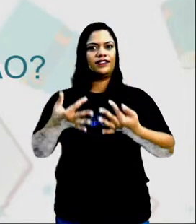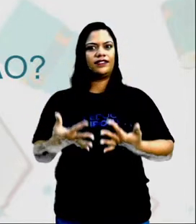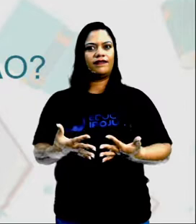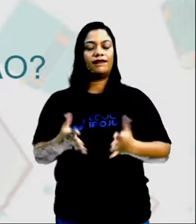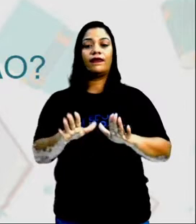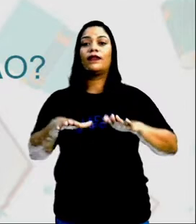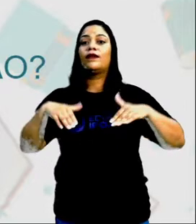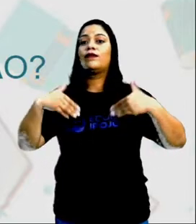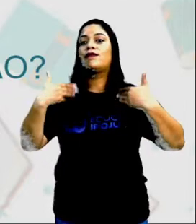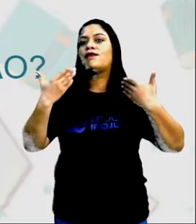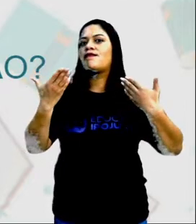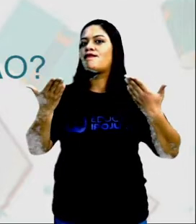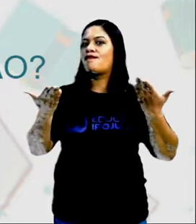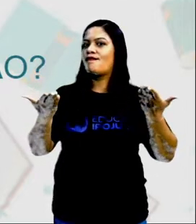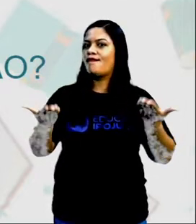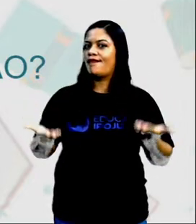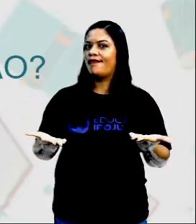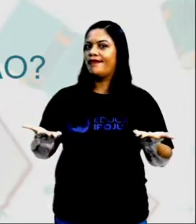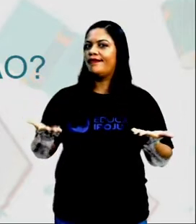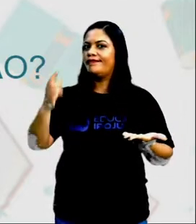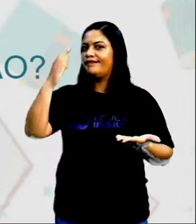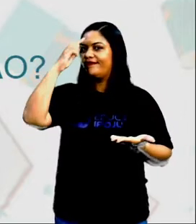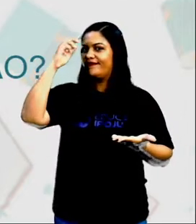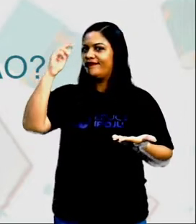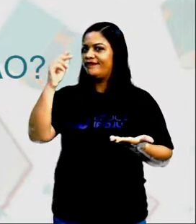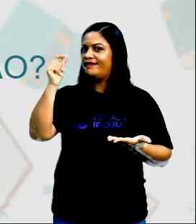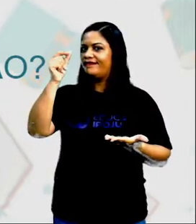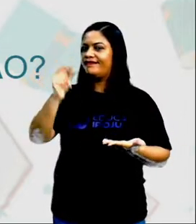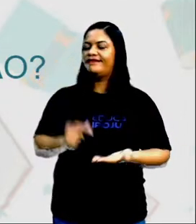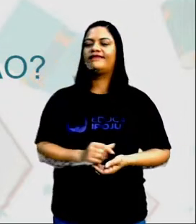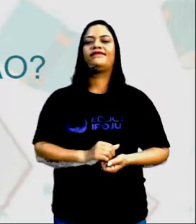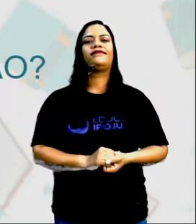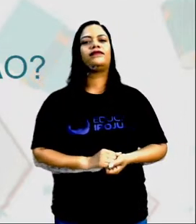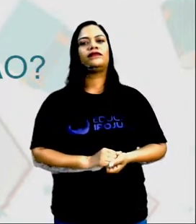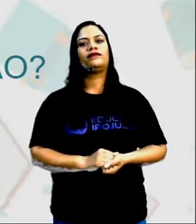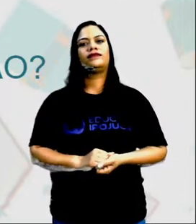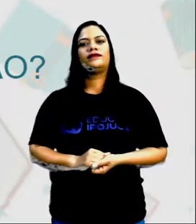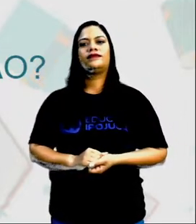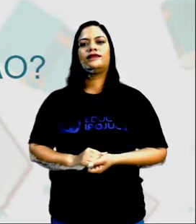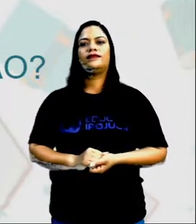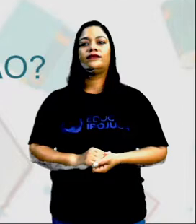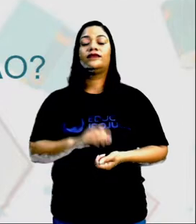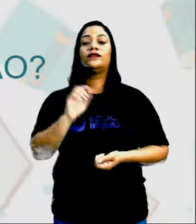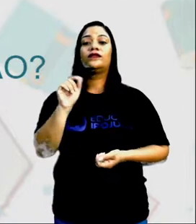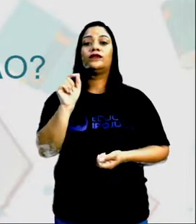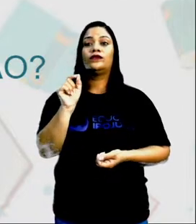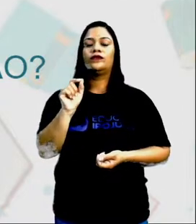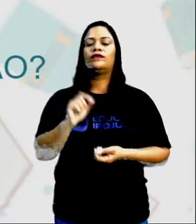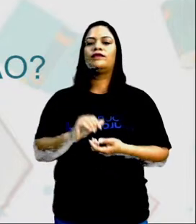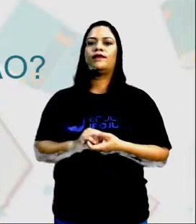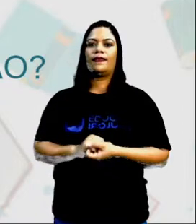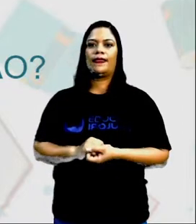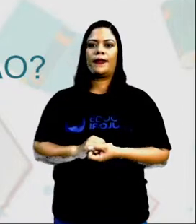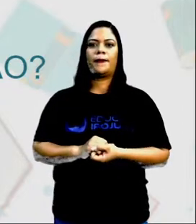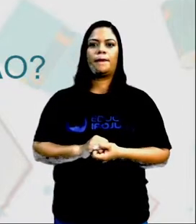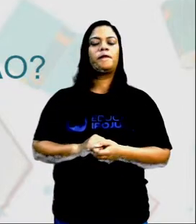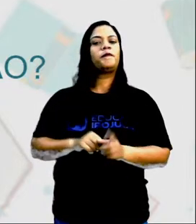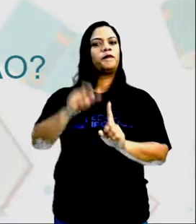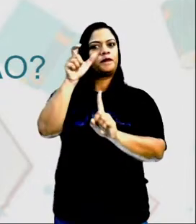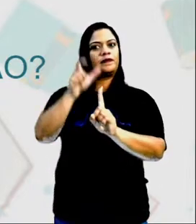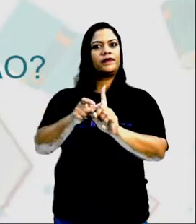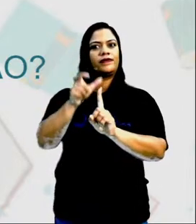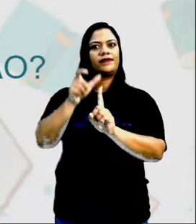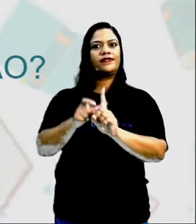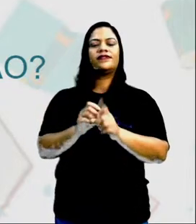Qual foi essa invenção? O que Horácio O que Horácio Sobre essa